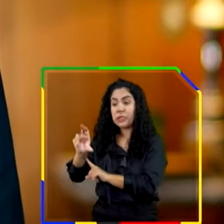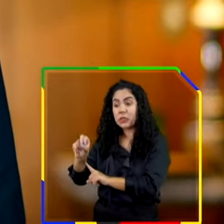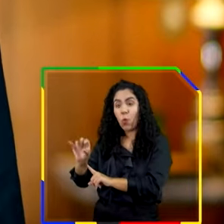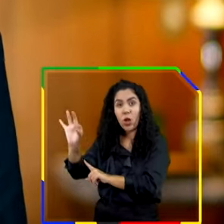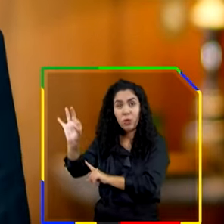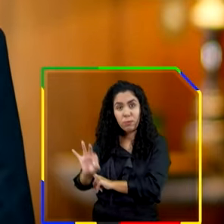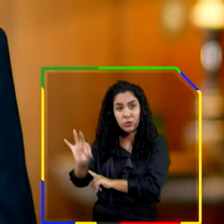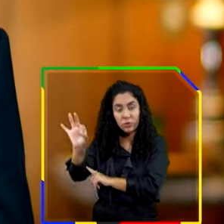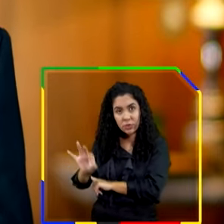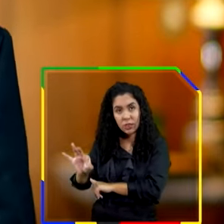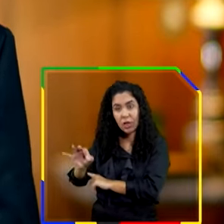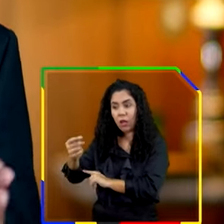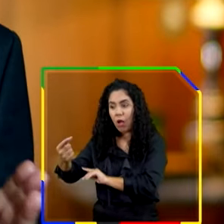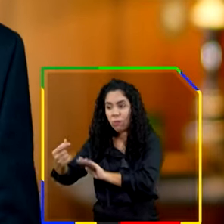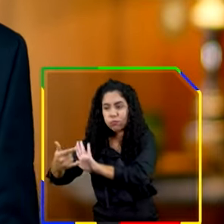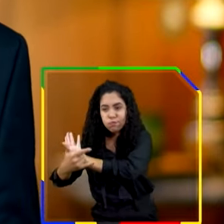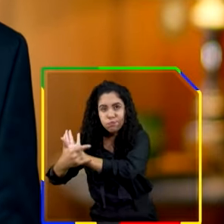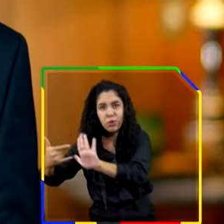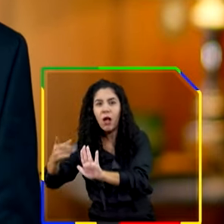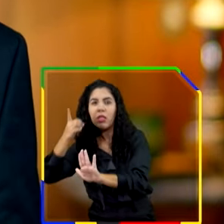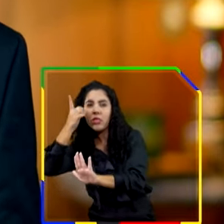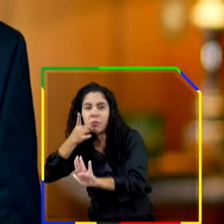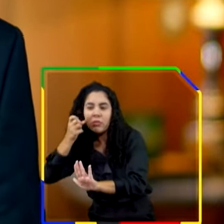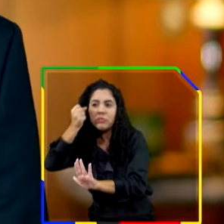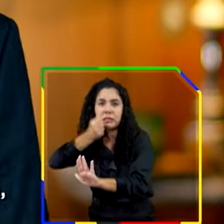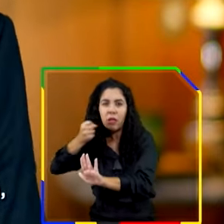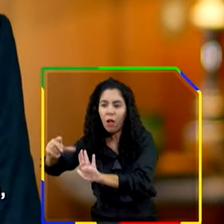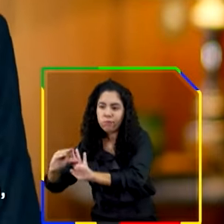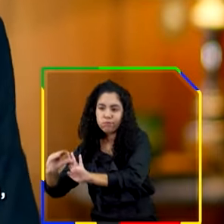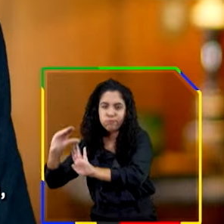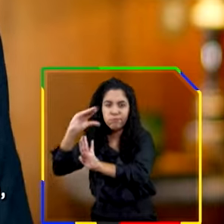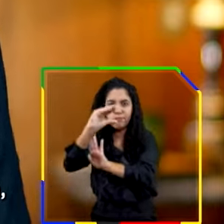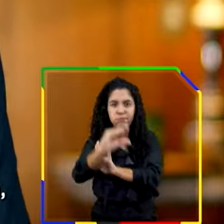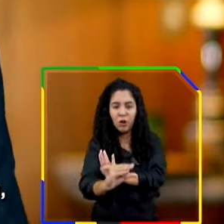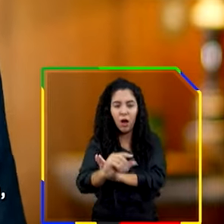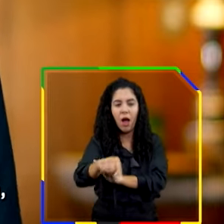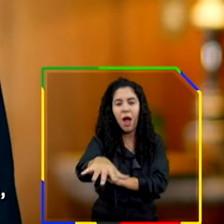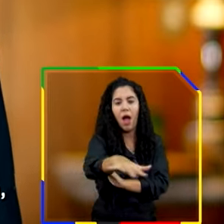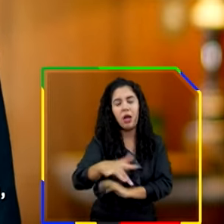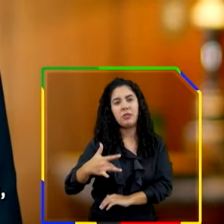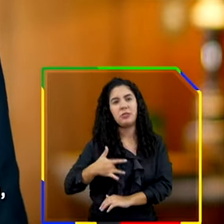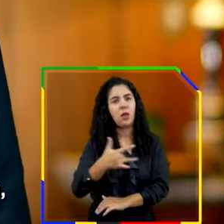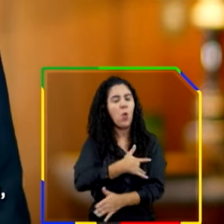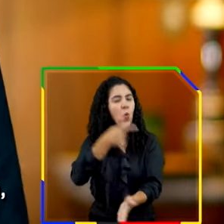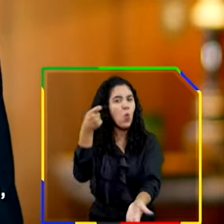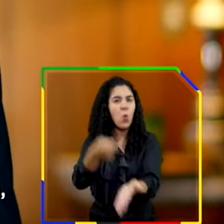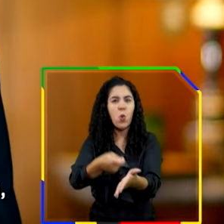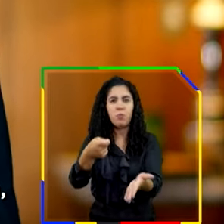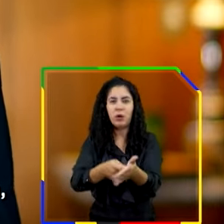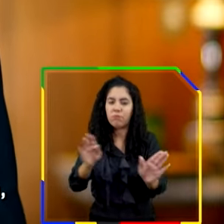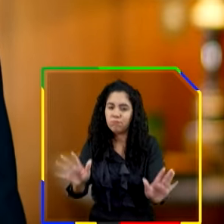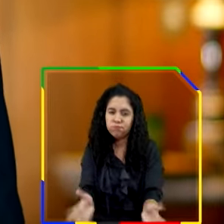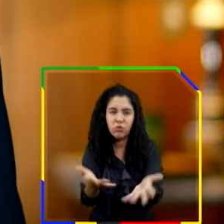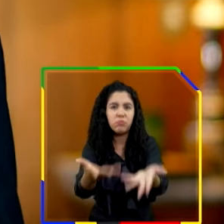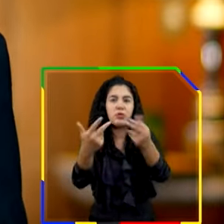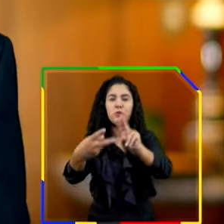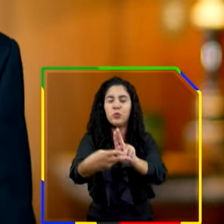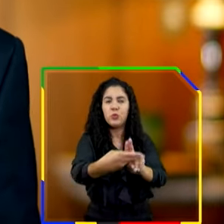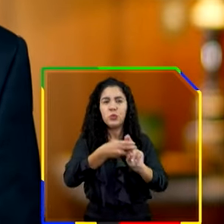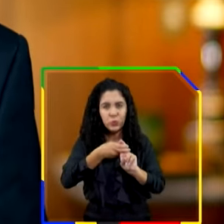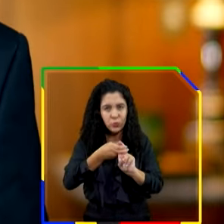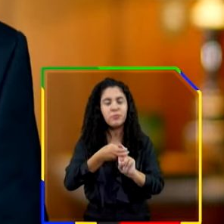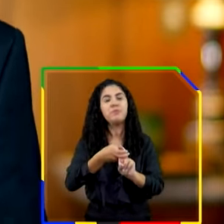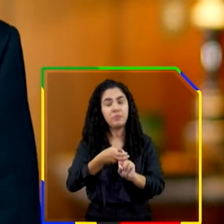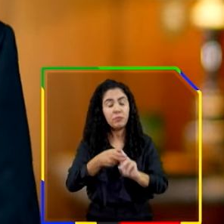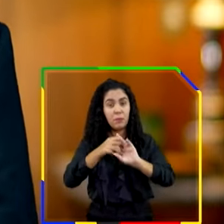50% das emendas das comissões do Congresso passarão a ir obrigatoriamente para a saúde pública, reforçando